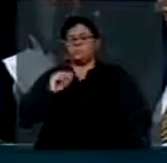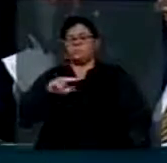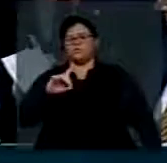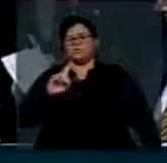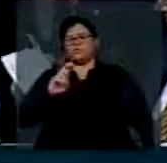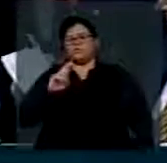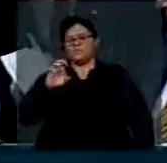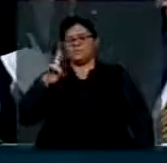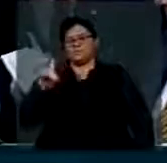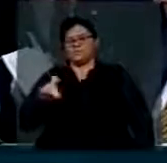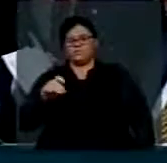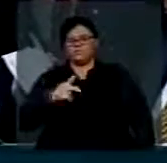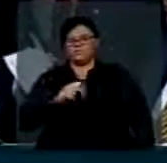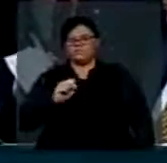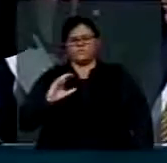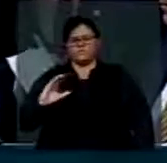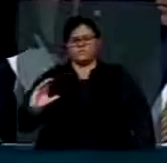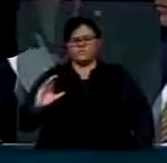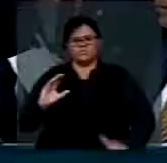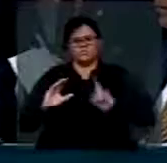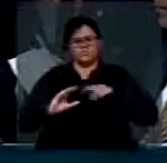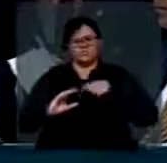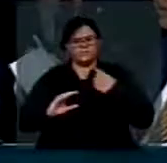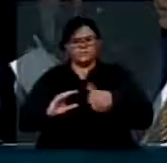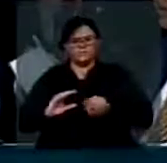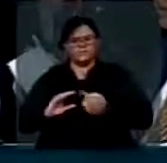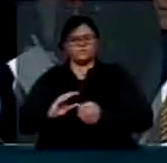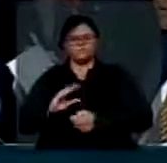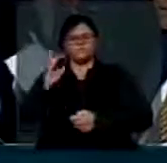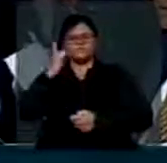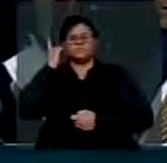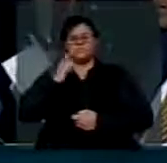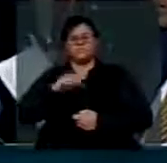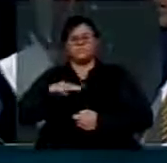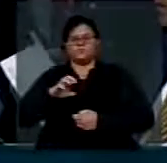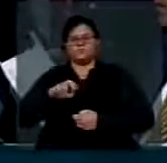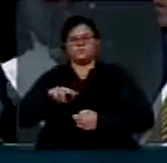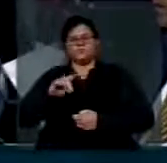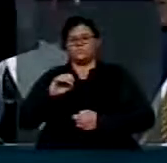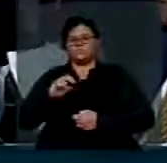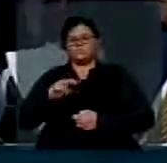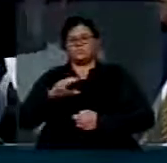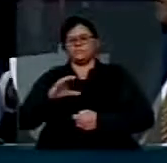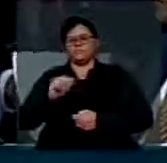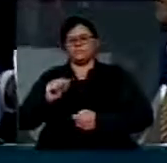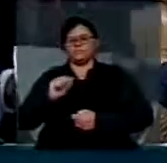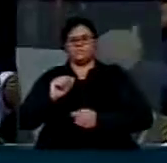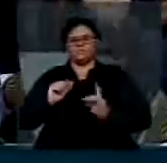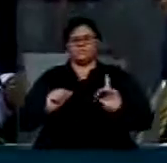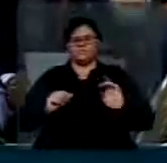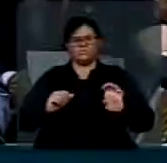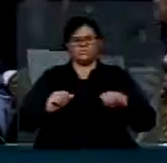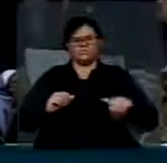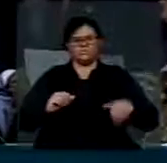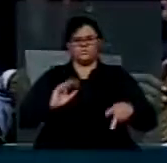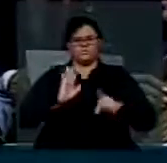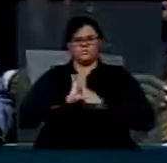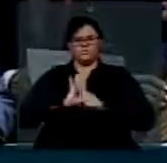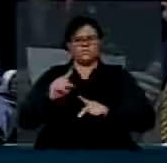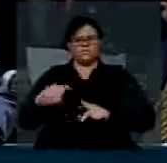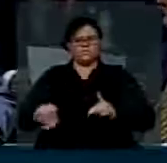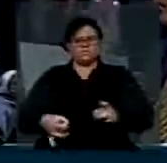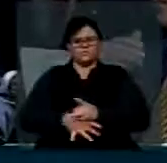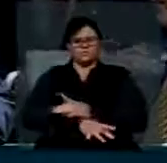pelo PSC, e em seguida o deputado Mendonça, pelo DEM. Um minuto, presidente. E em seguida vou encerrar a